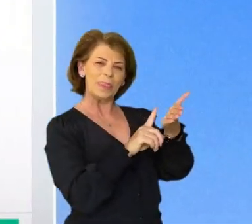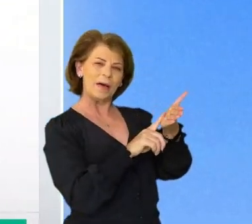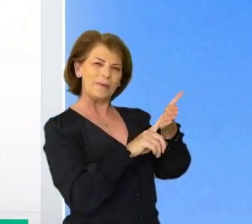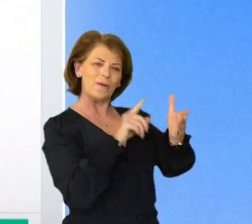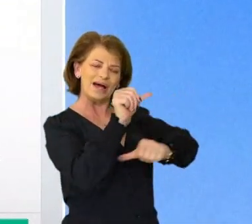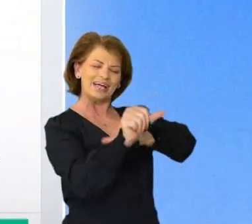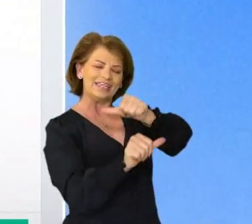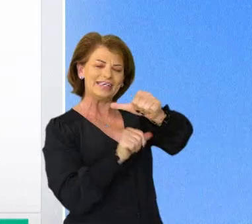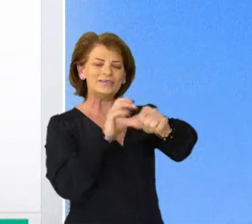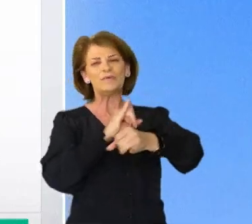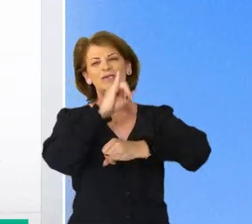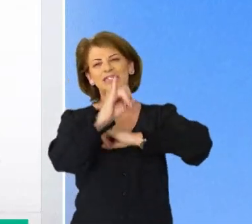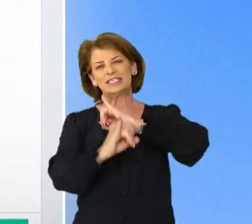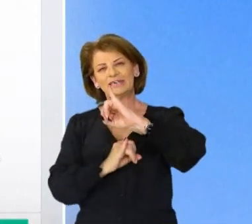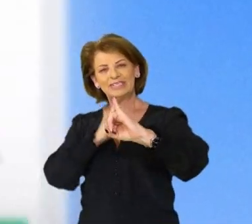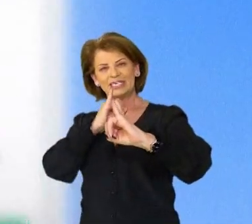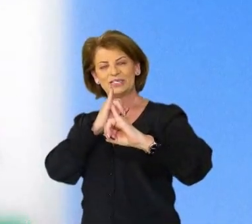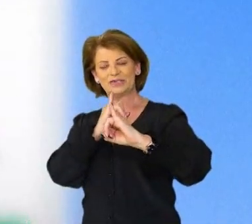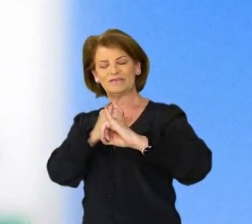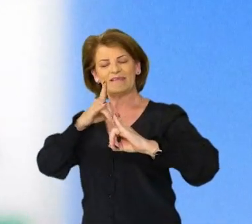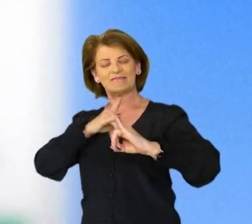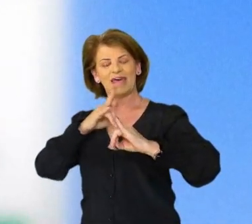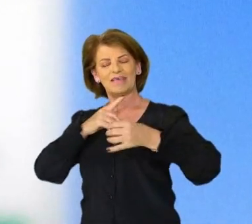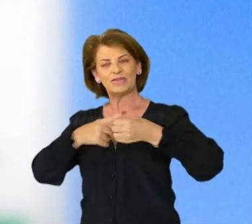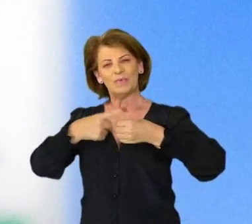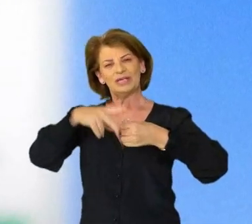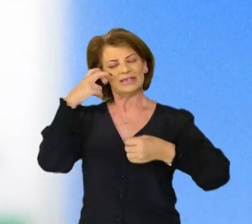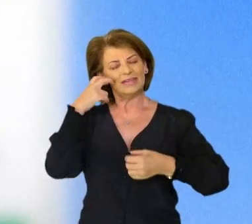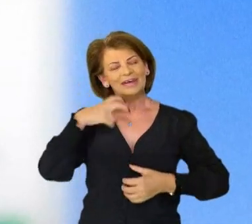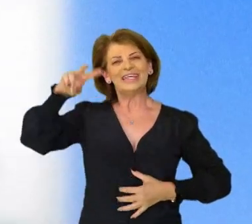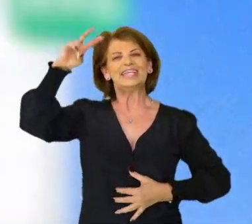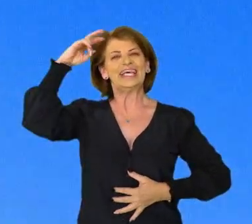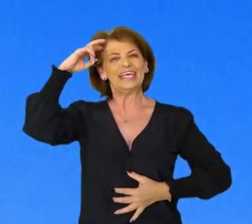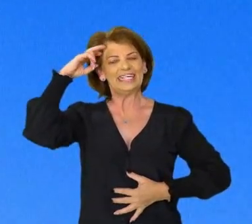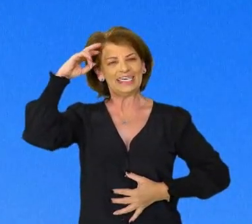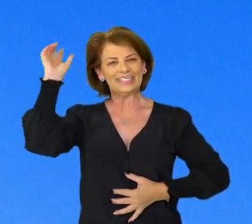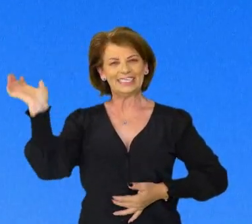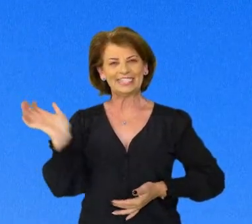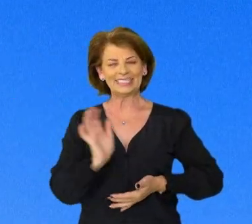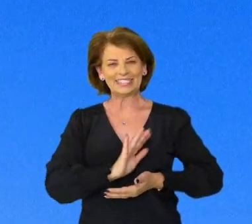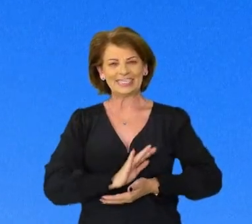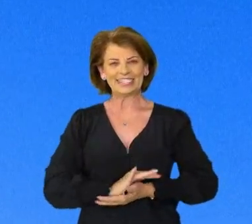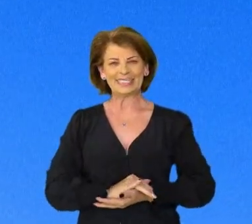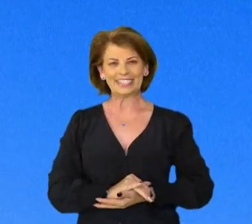Prefeitura na palma da mão. A transformação digital criando a cidade inteligente. Prefeitura de Erechim. Prefeitura